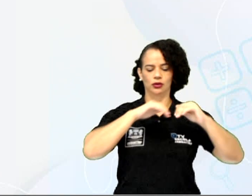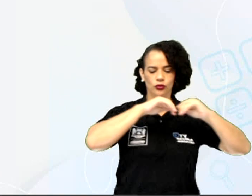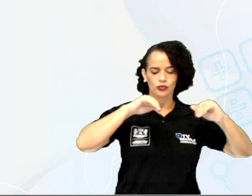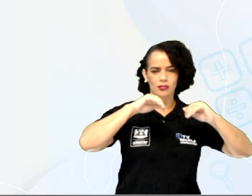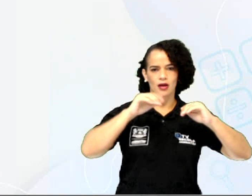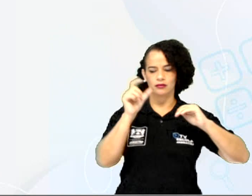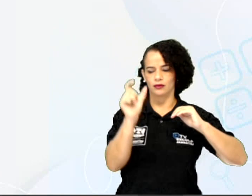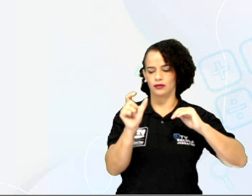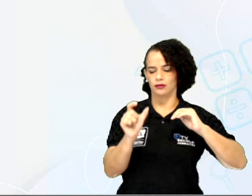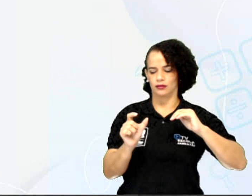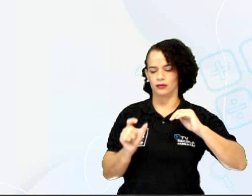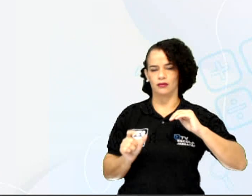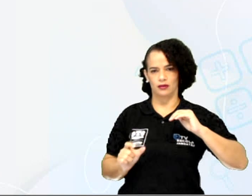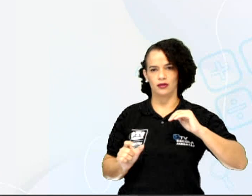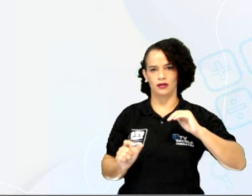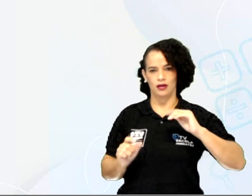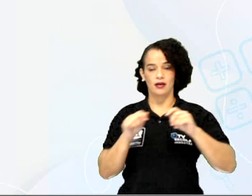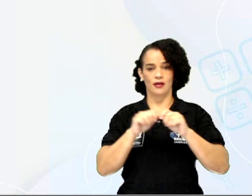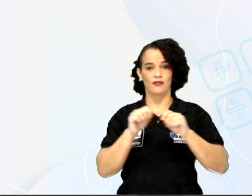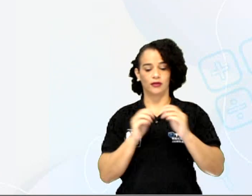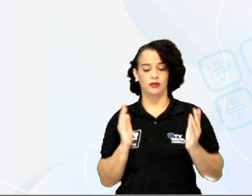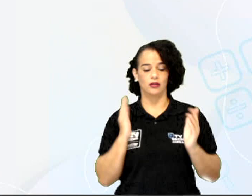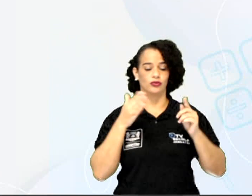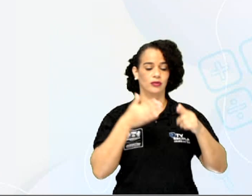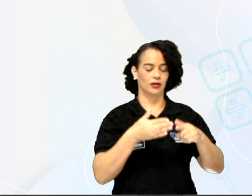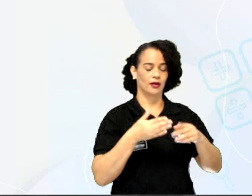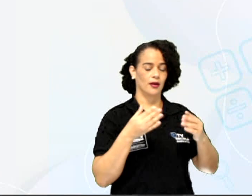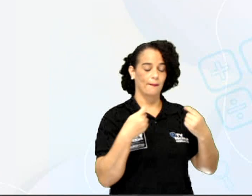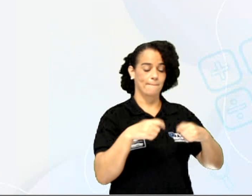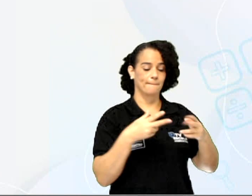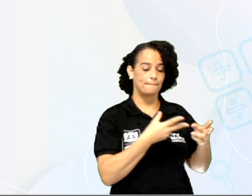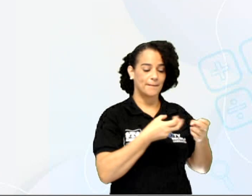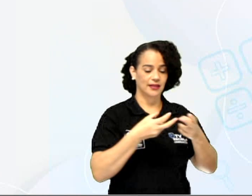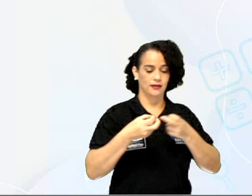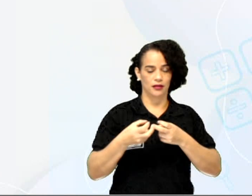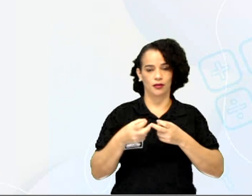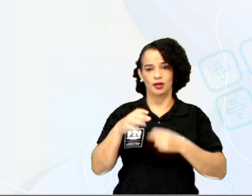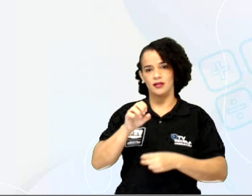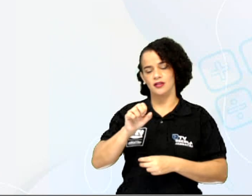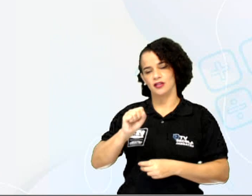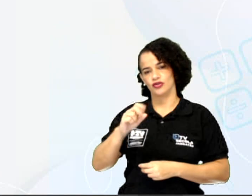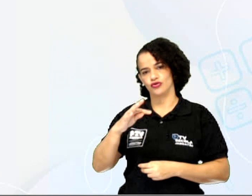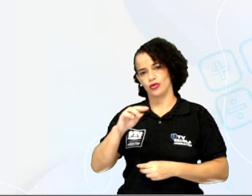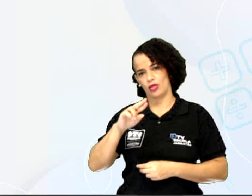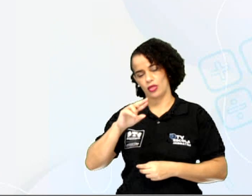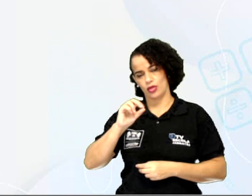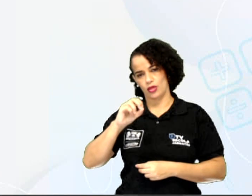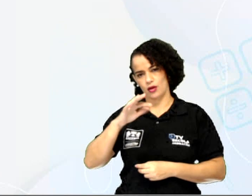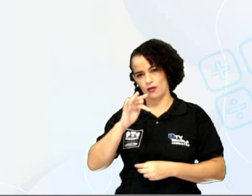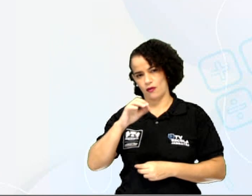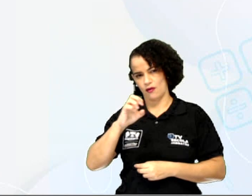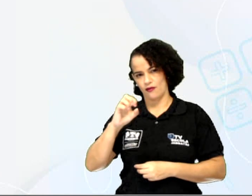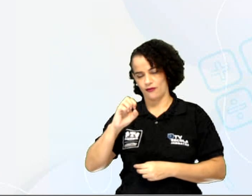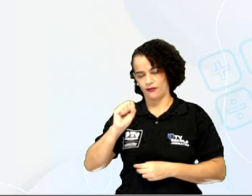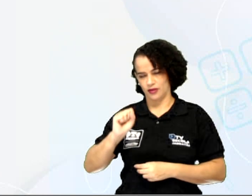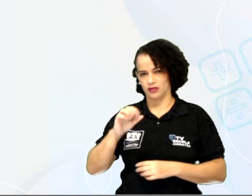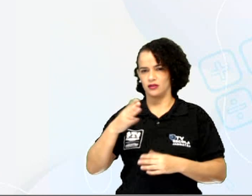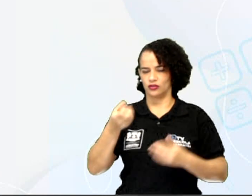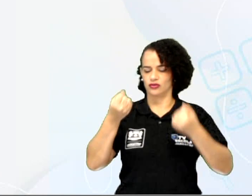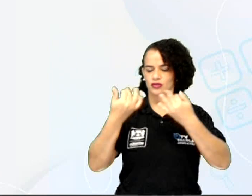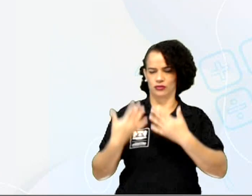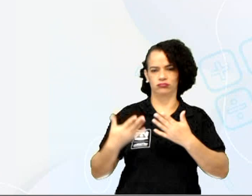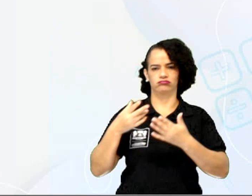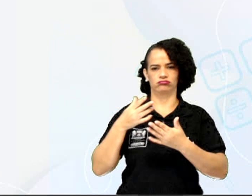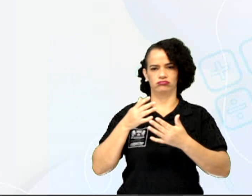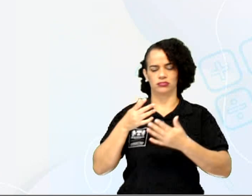bloquinhos de versos que faz com que a gente identifique as estrofes. Então, é um poema. A gente já discutiu sobre isso aí em aulas